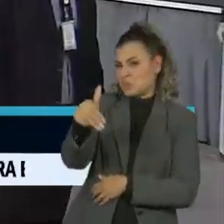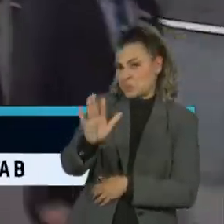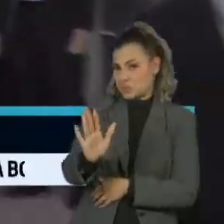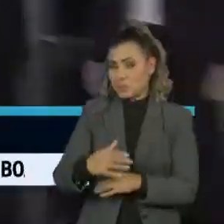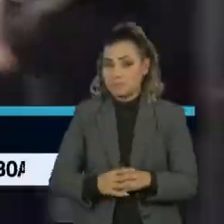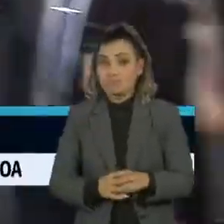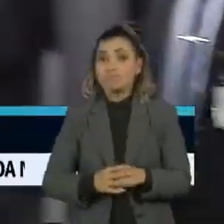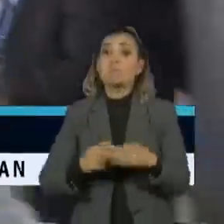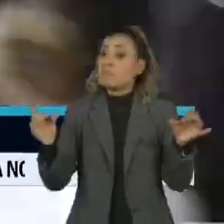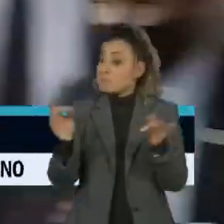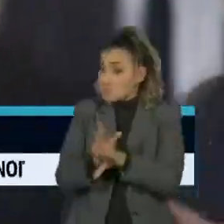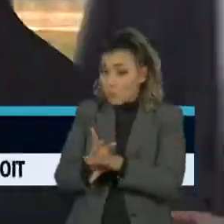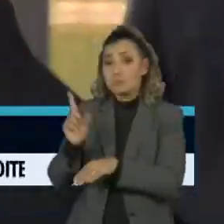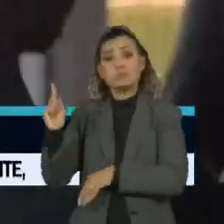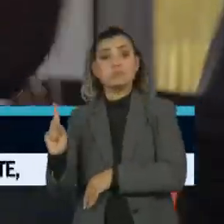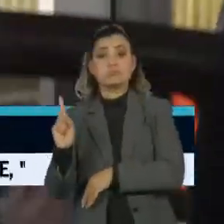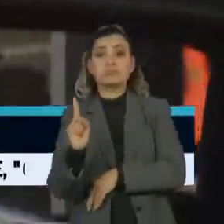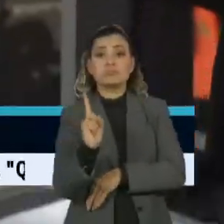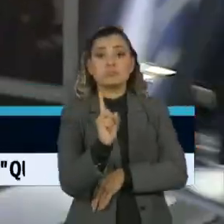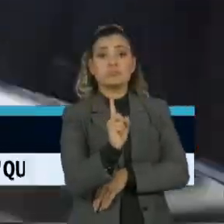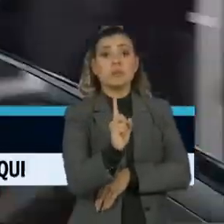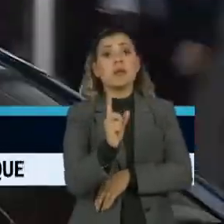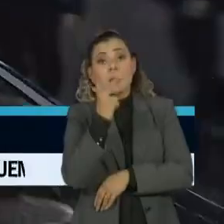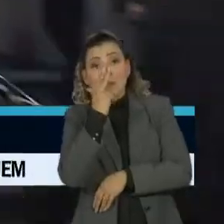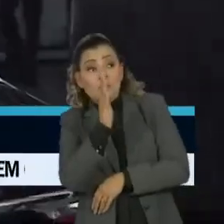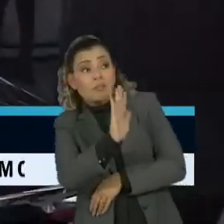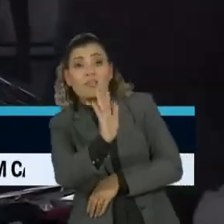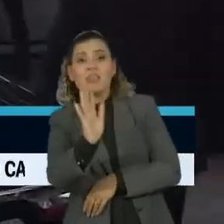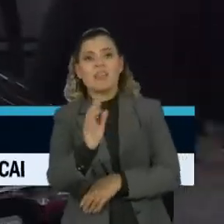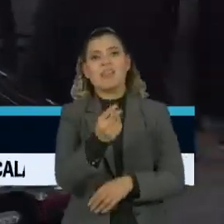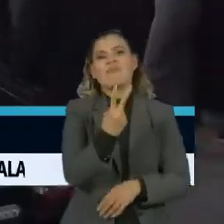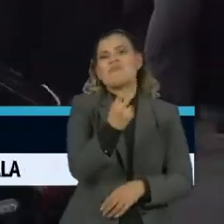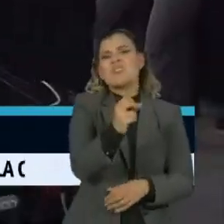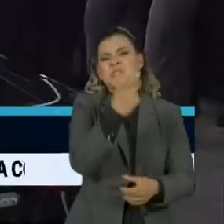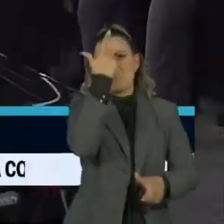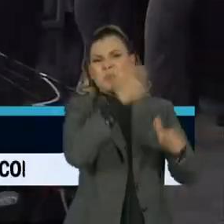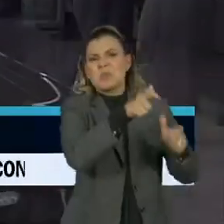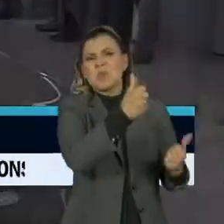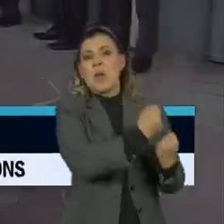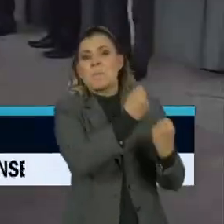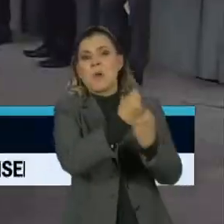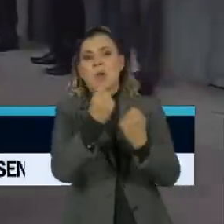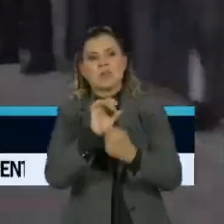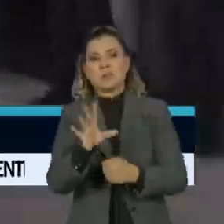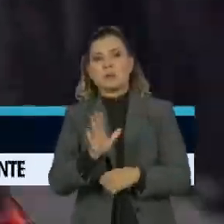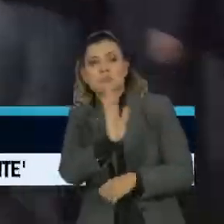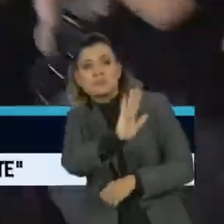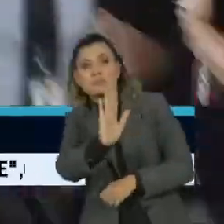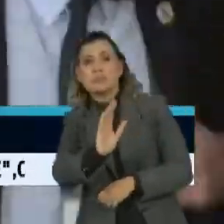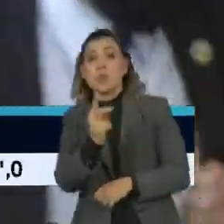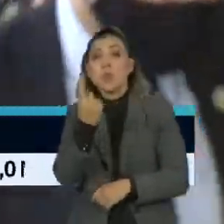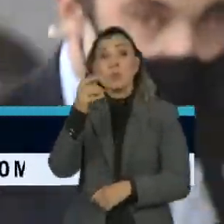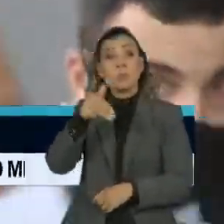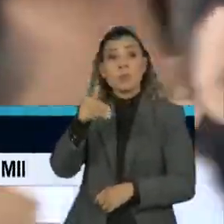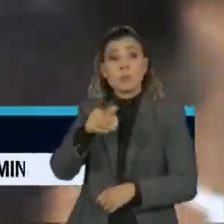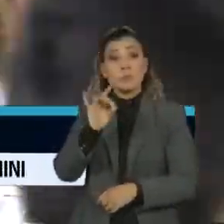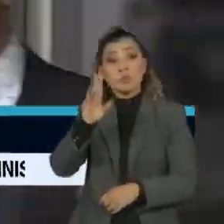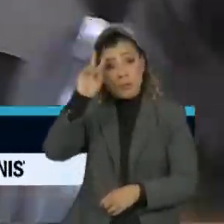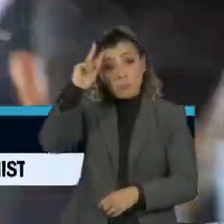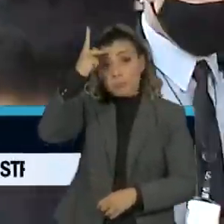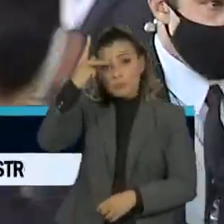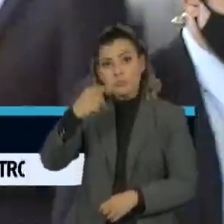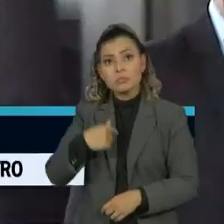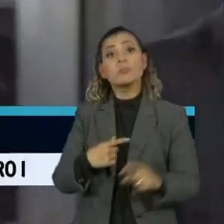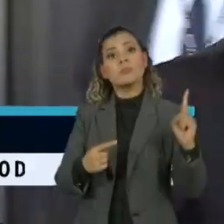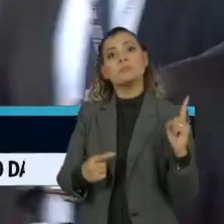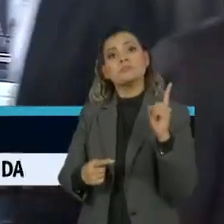Ao deixar o prédio, Bolsonaro fez um aceno tímido para cerca de 20 apoiadores que o esperavam na porta. Menos de um minuto depois, mudou de ideia e foi